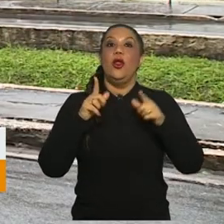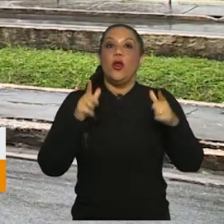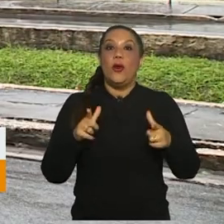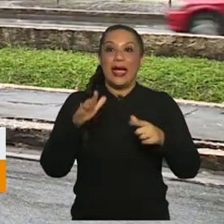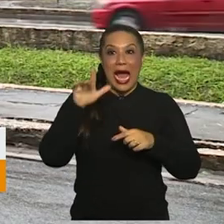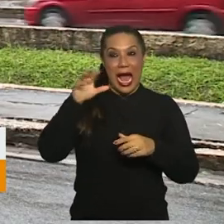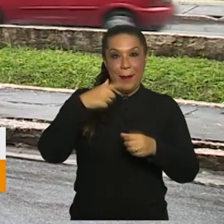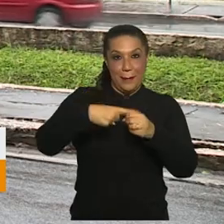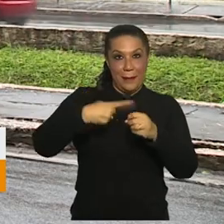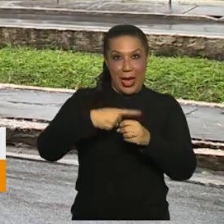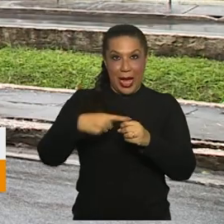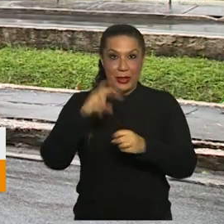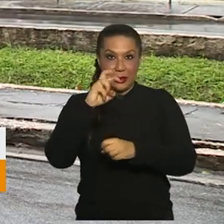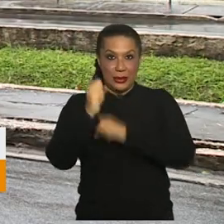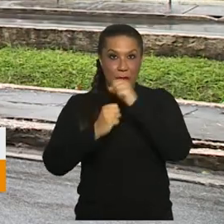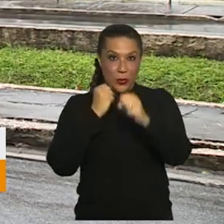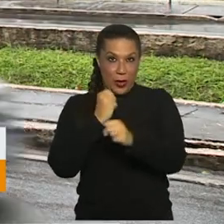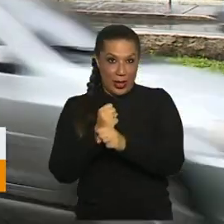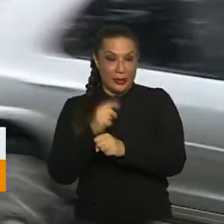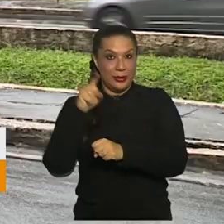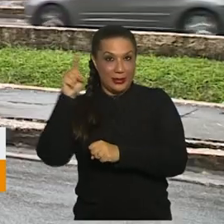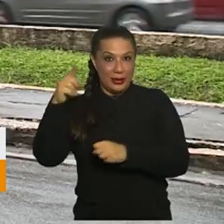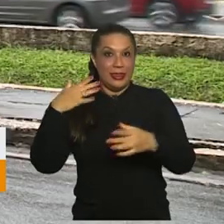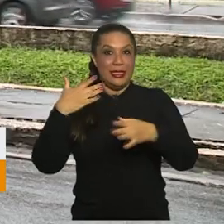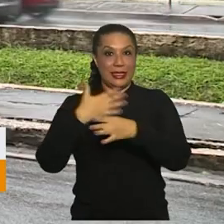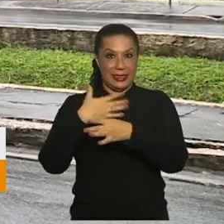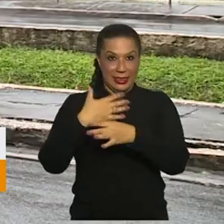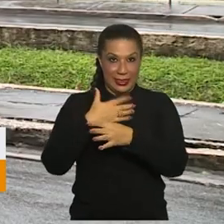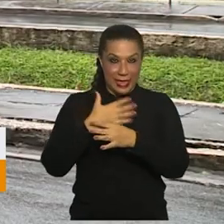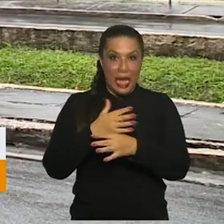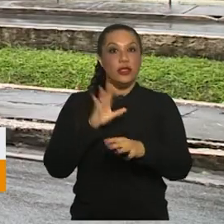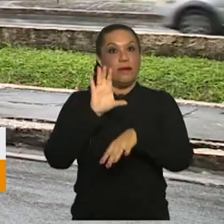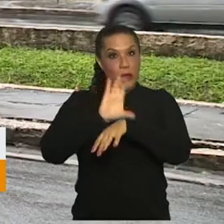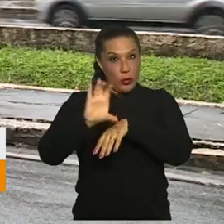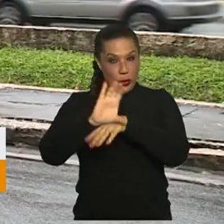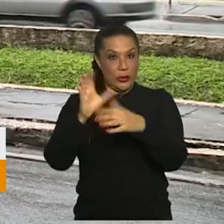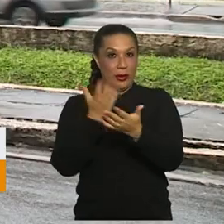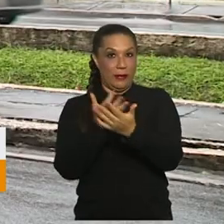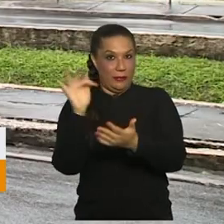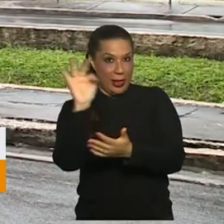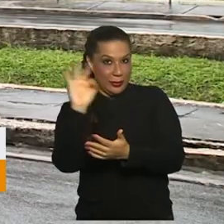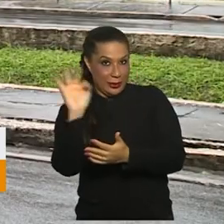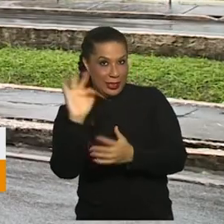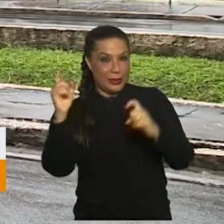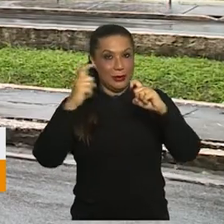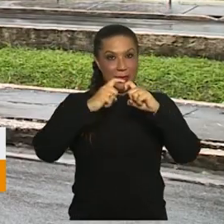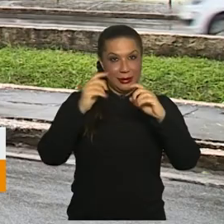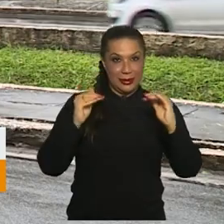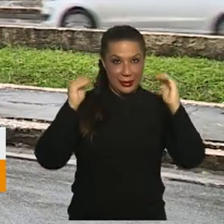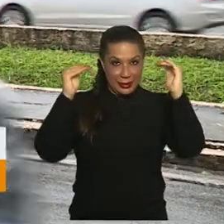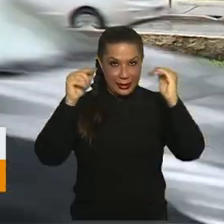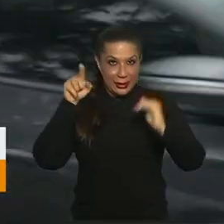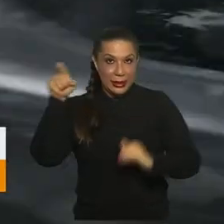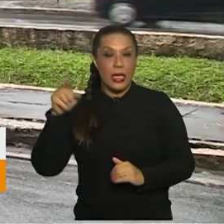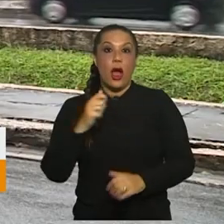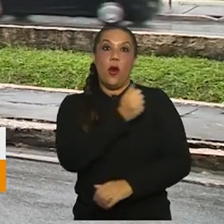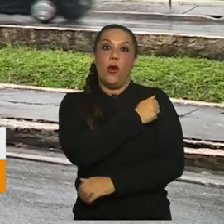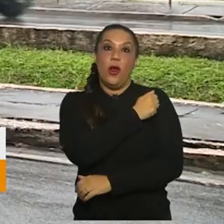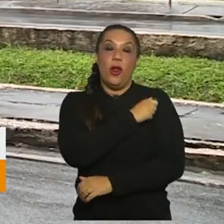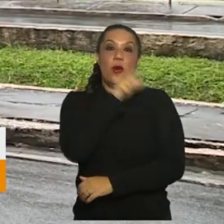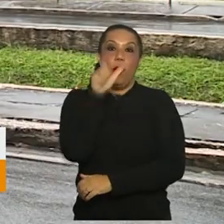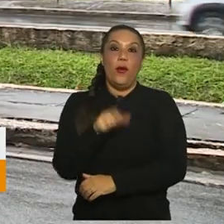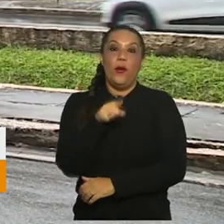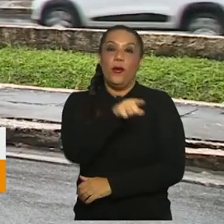Jesus por pelo menos cinco anos, na cidade onde irá cursar a Universidade de Medicina, o estudante